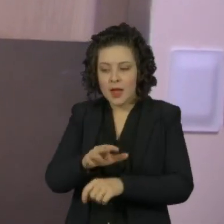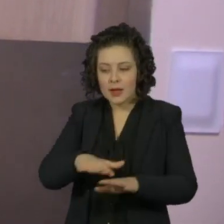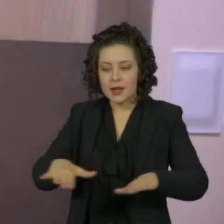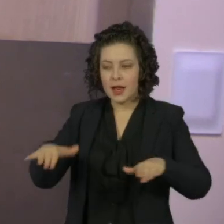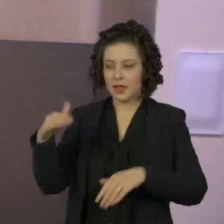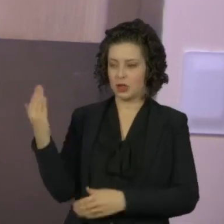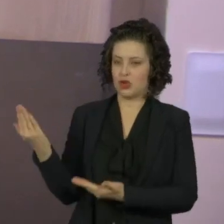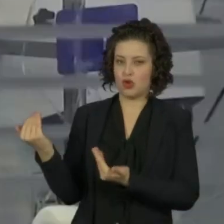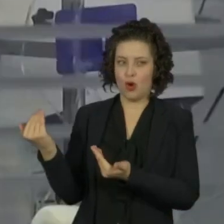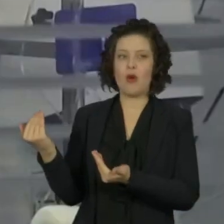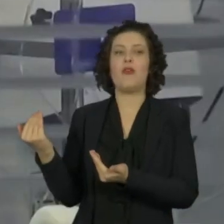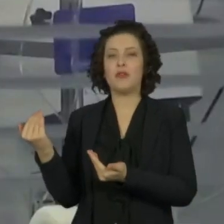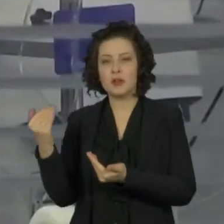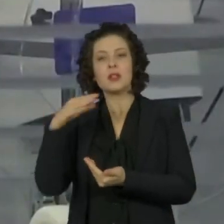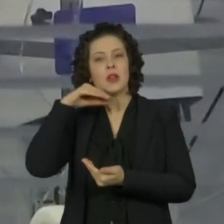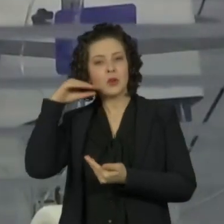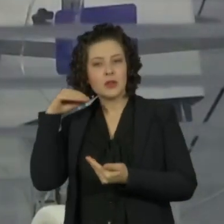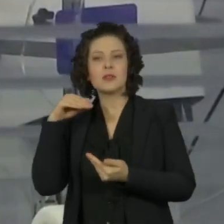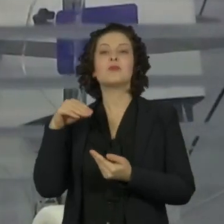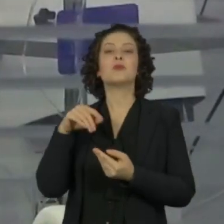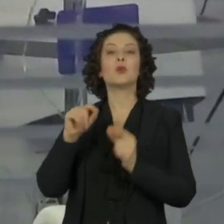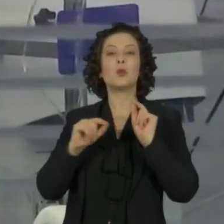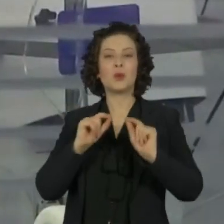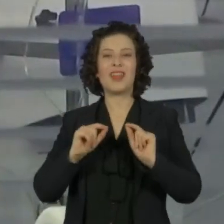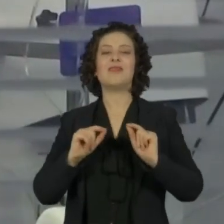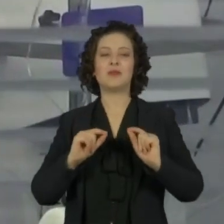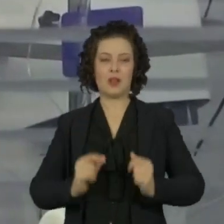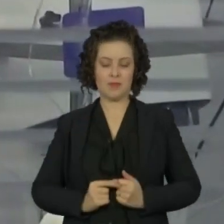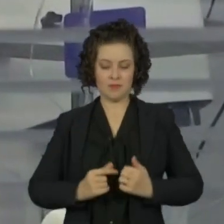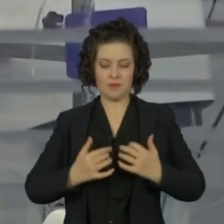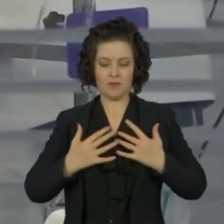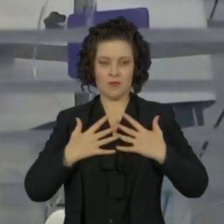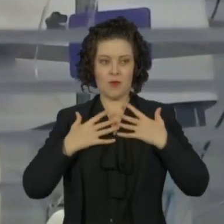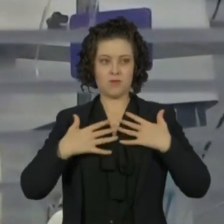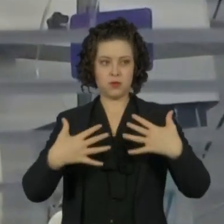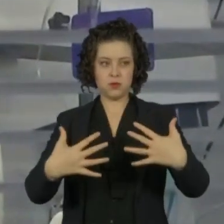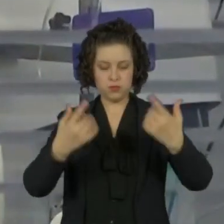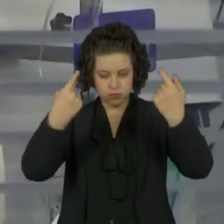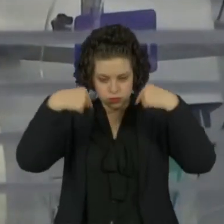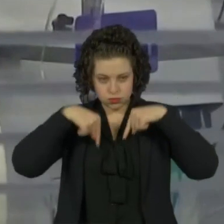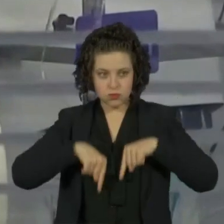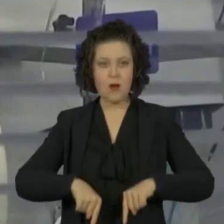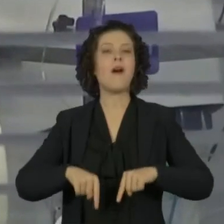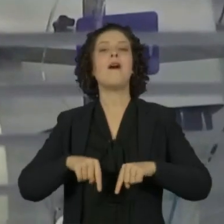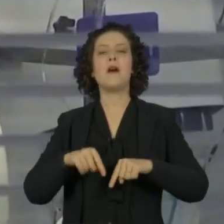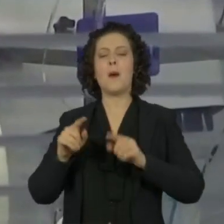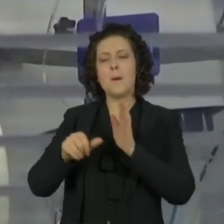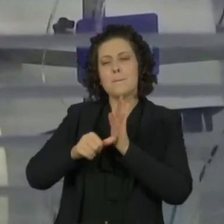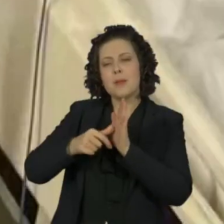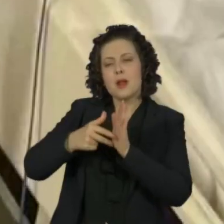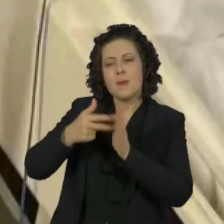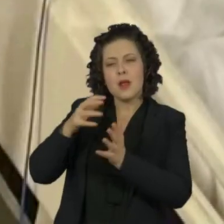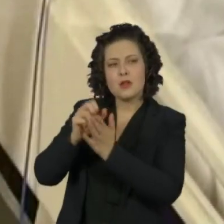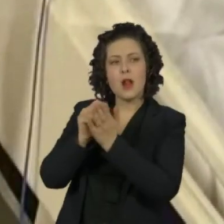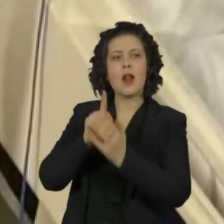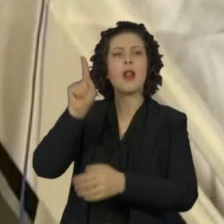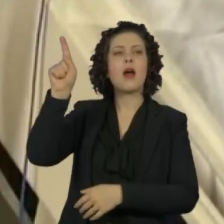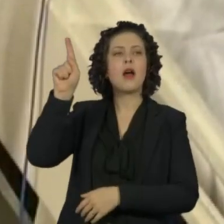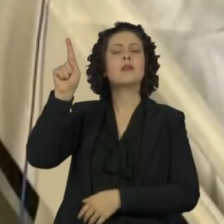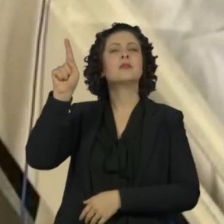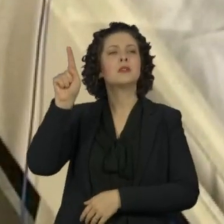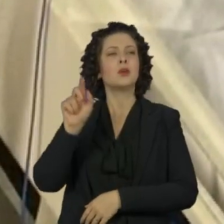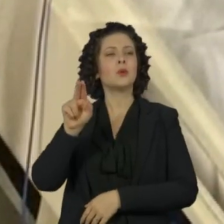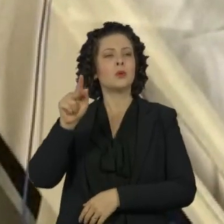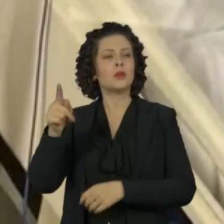e adolescentes. Chamada de Síndrome Inflamatória Multissistêmica, a doença teve seus primeiros relatos na Inglaterra e